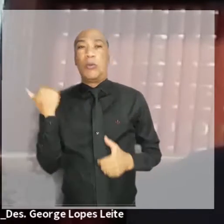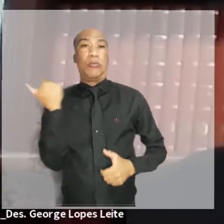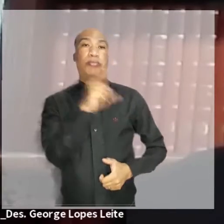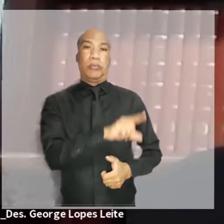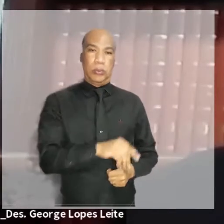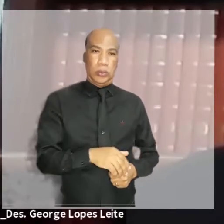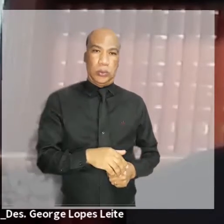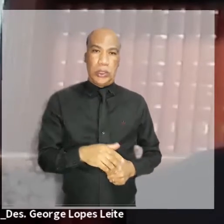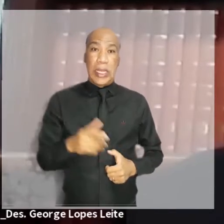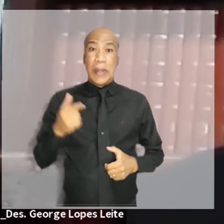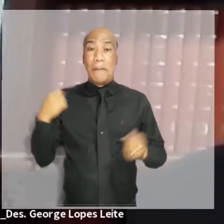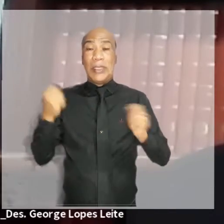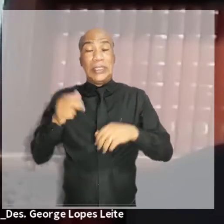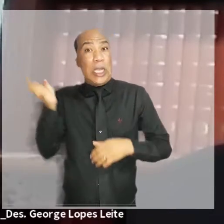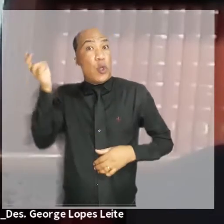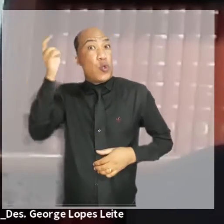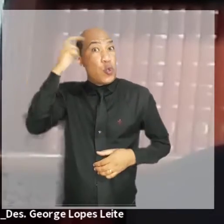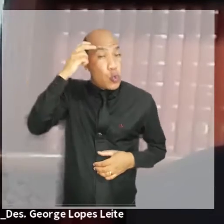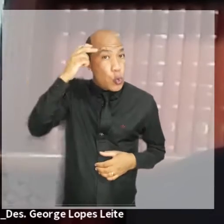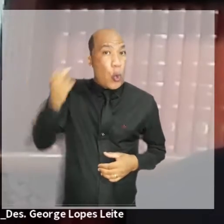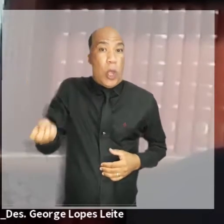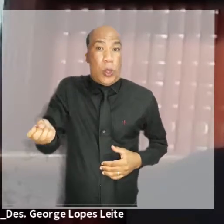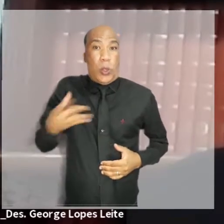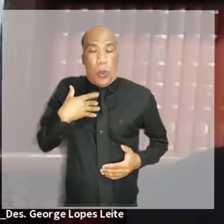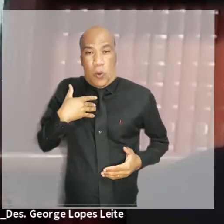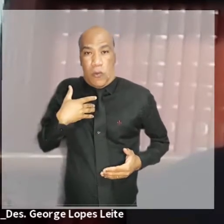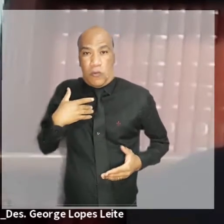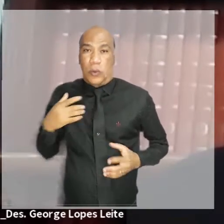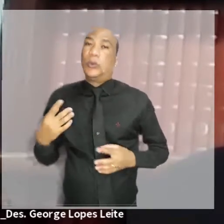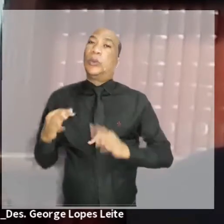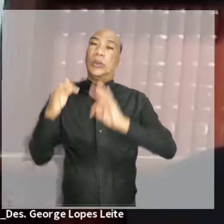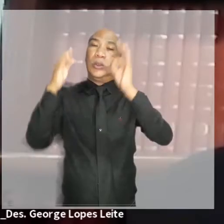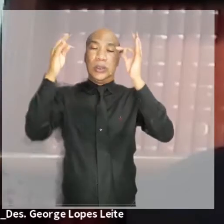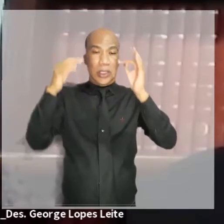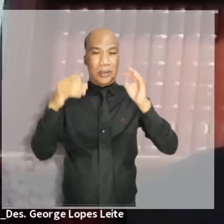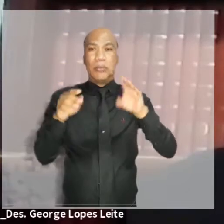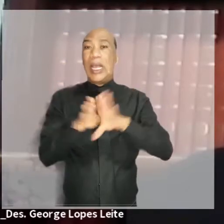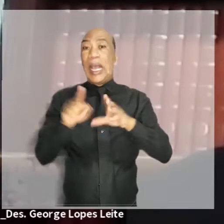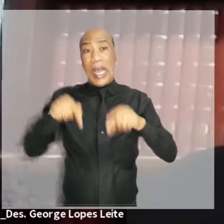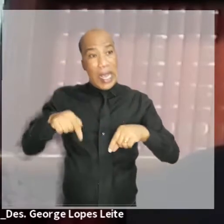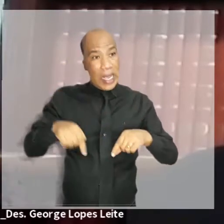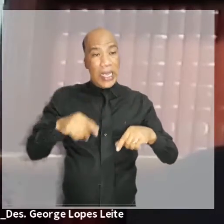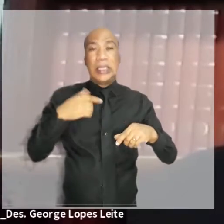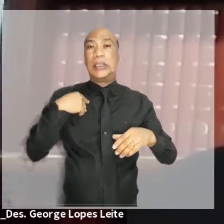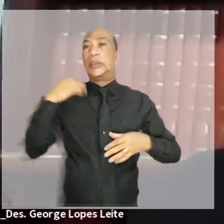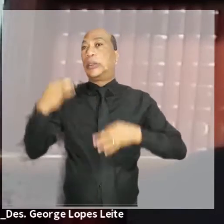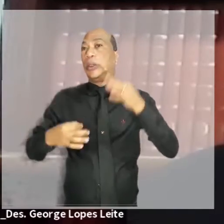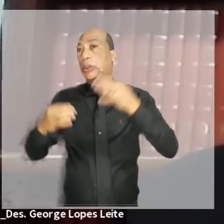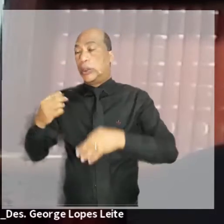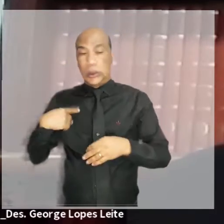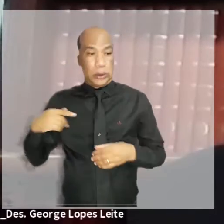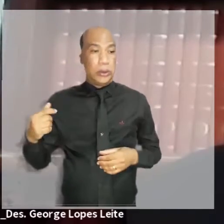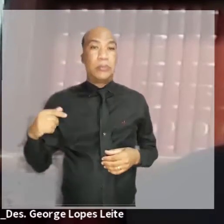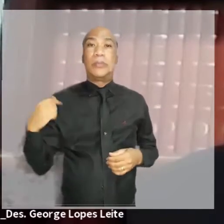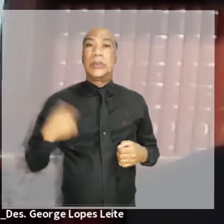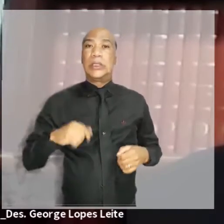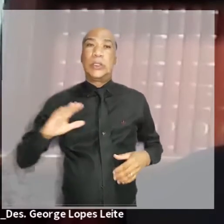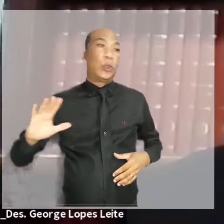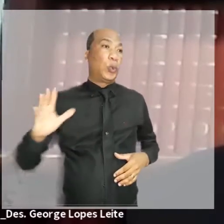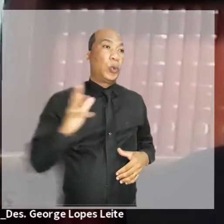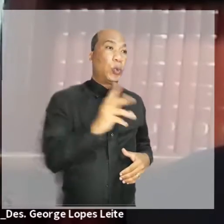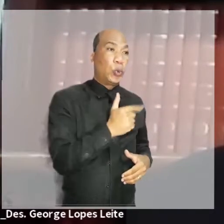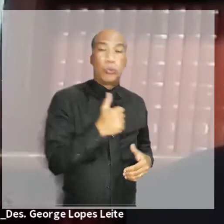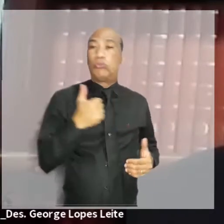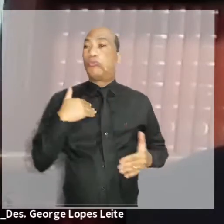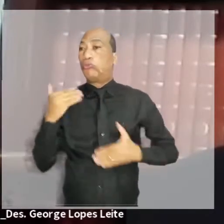acessível para todos. Precisamos robustecer o desenvolvimento da cultura de inovação nesta casa, democratizar e